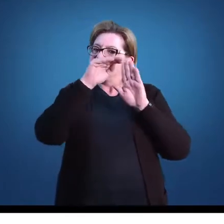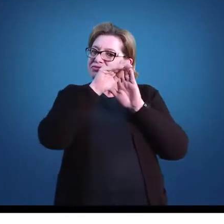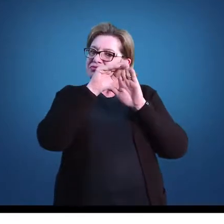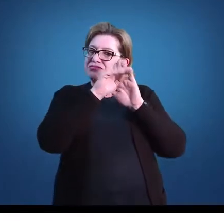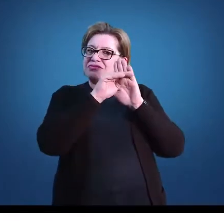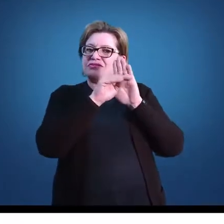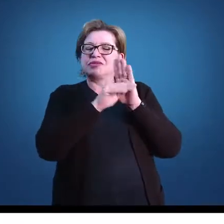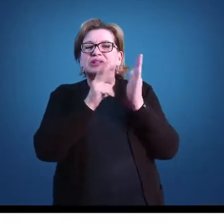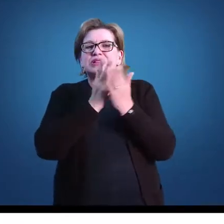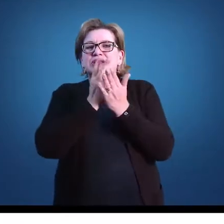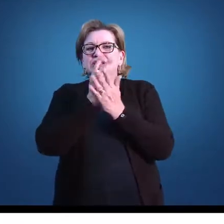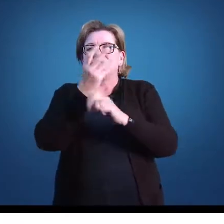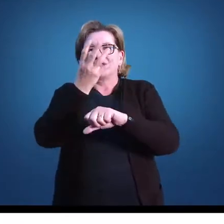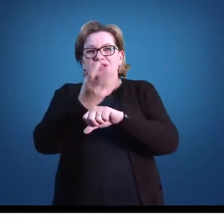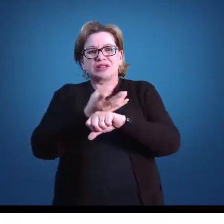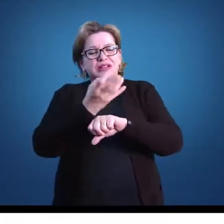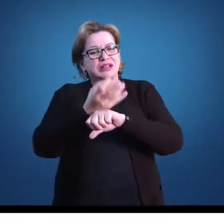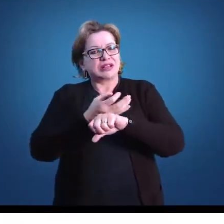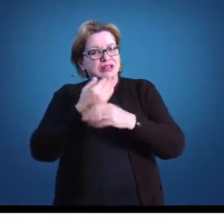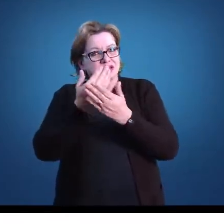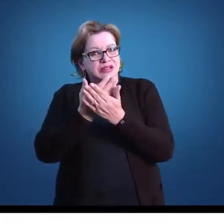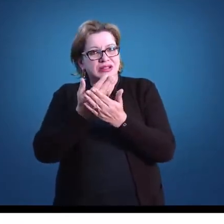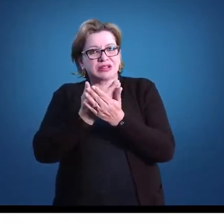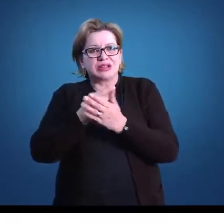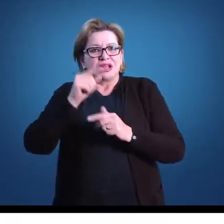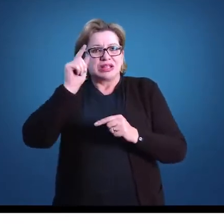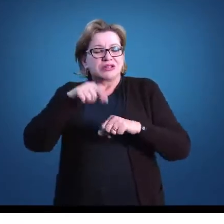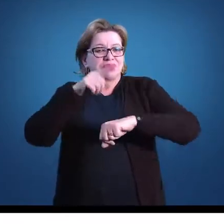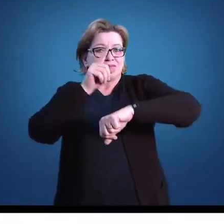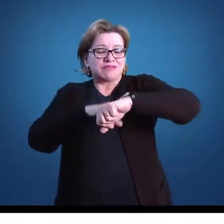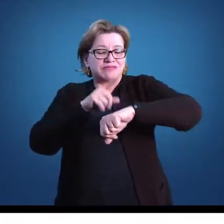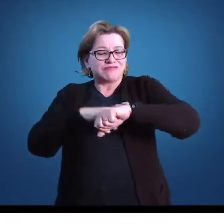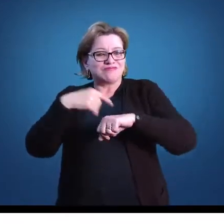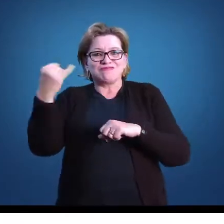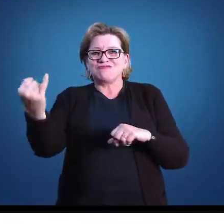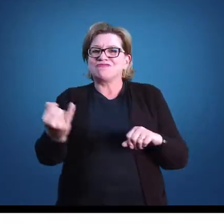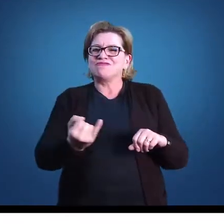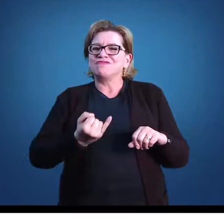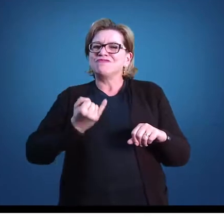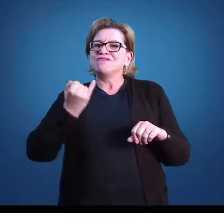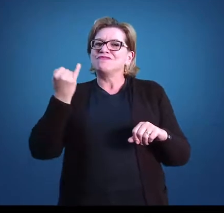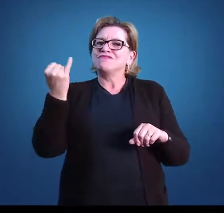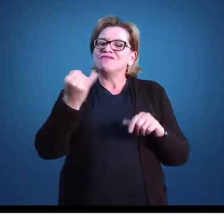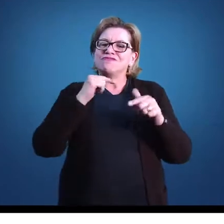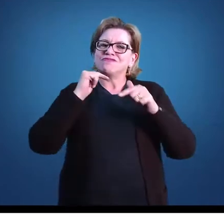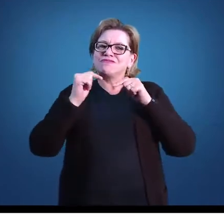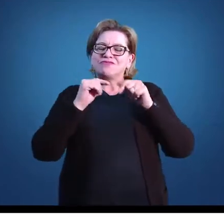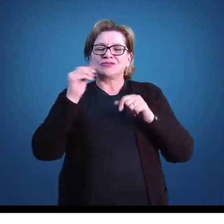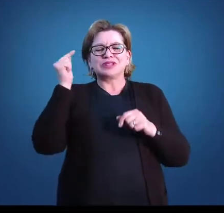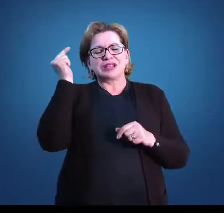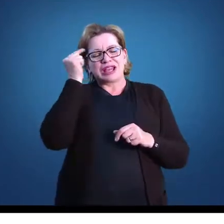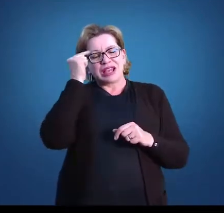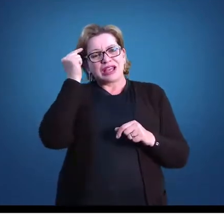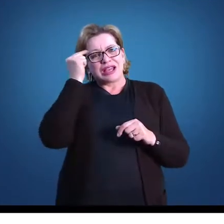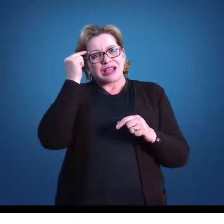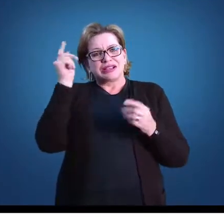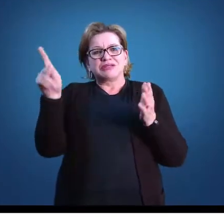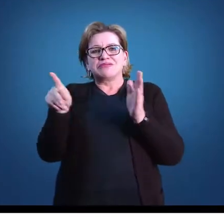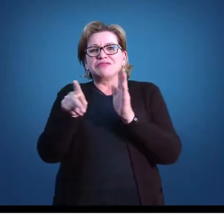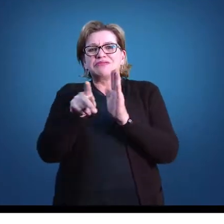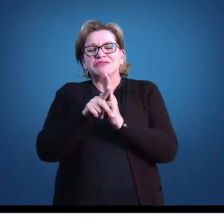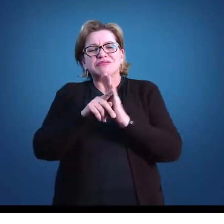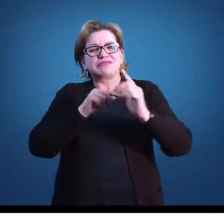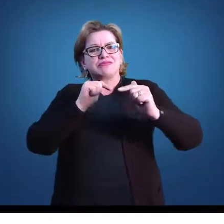disciplina que é um momento fundamental de reflexão para o trabalho do professor.